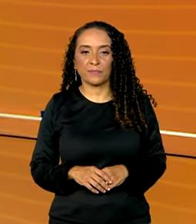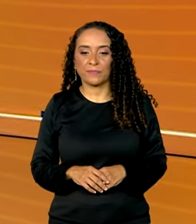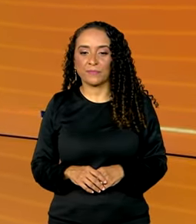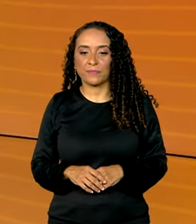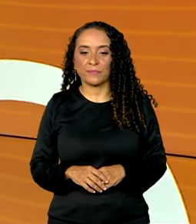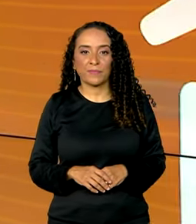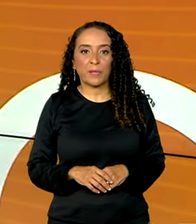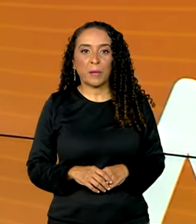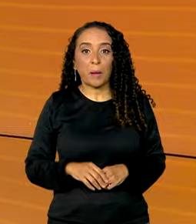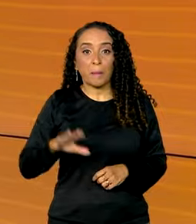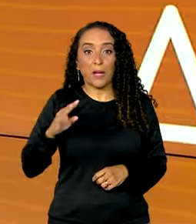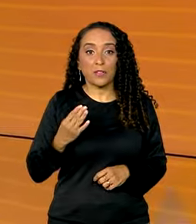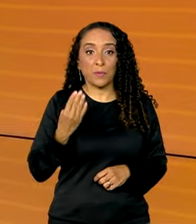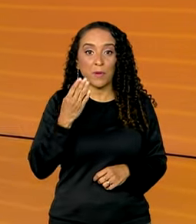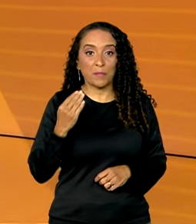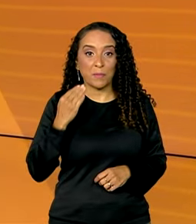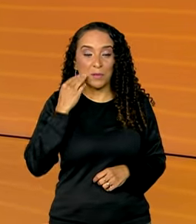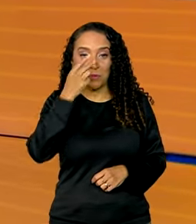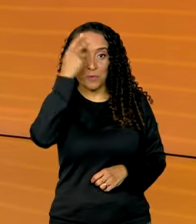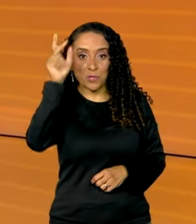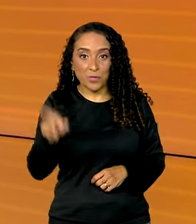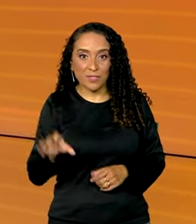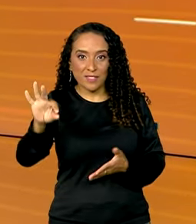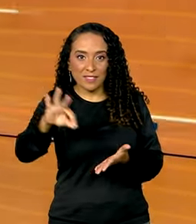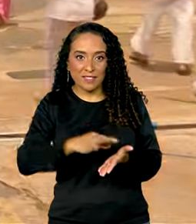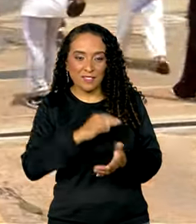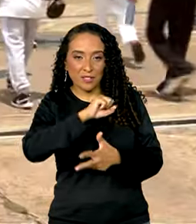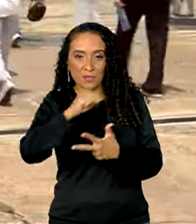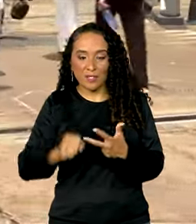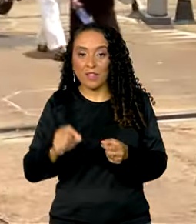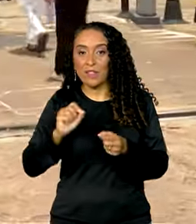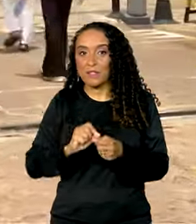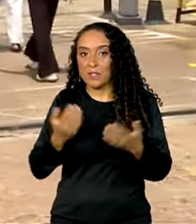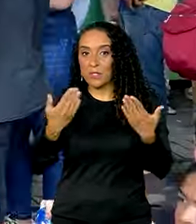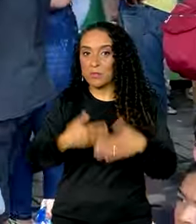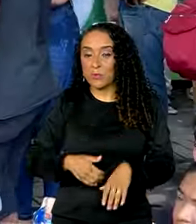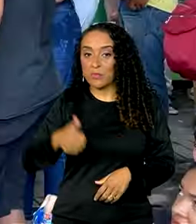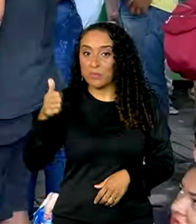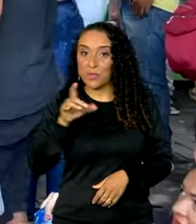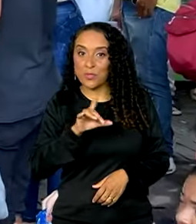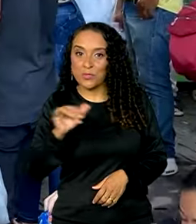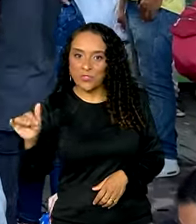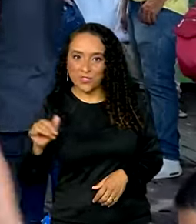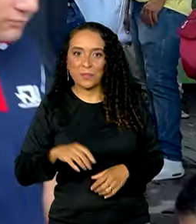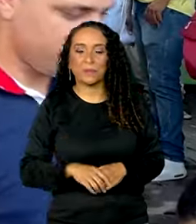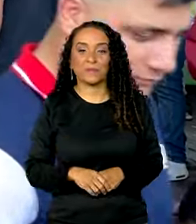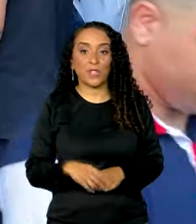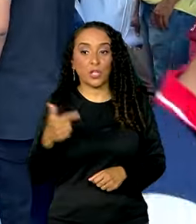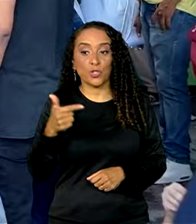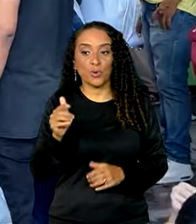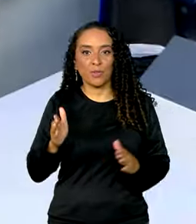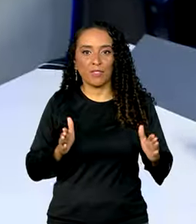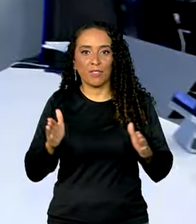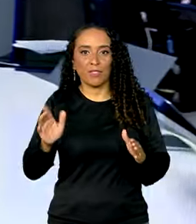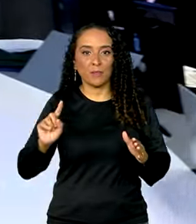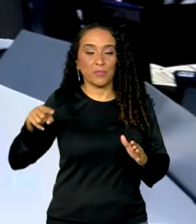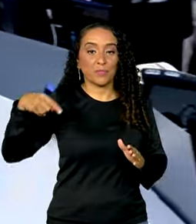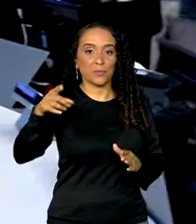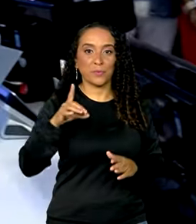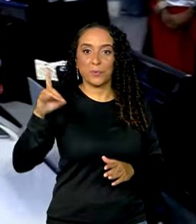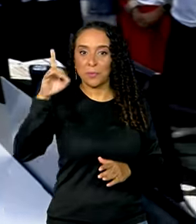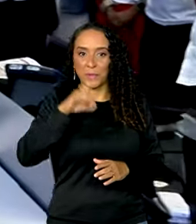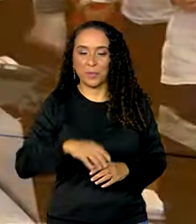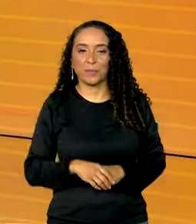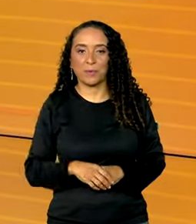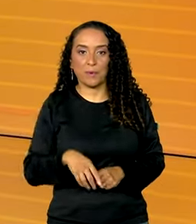Mais de 4 milhões de inscritos no Enem fizeram as provas no primeiro dia do exame. A segunda etapa será no próximo